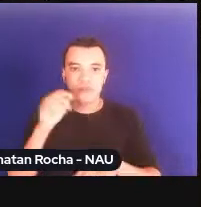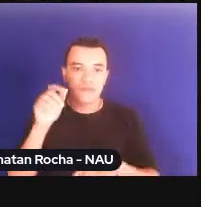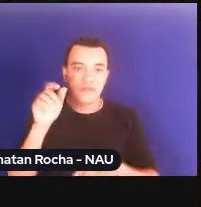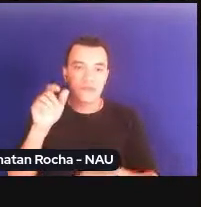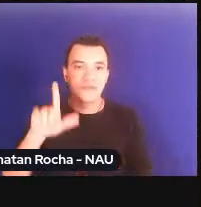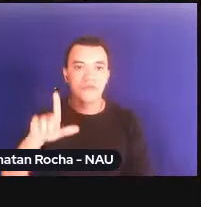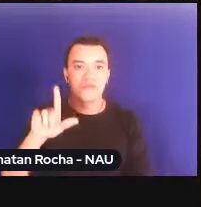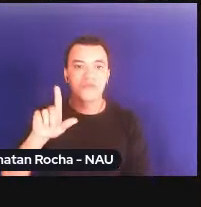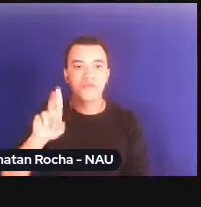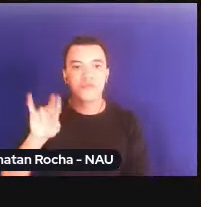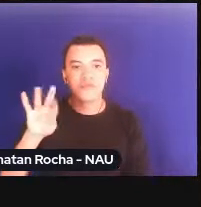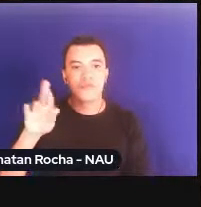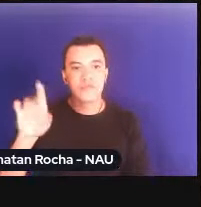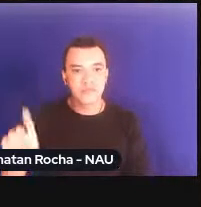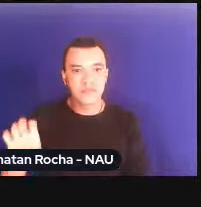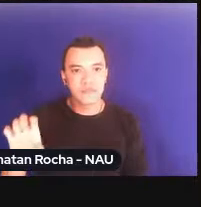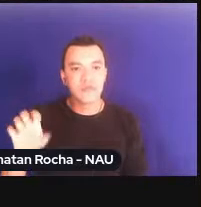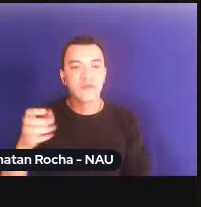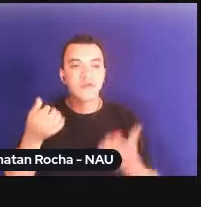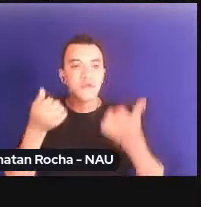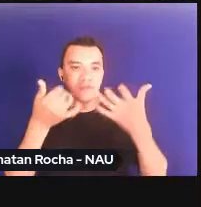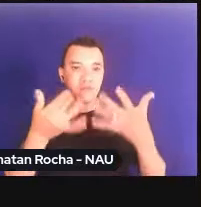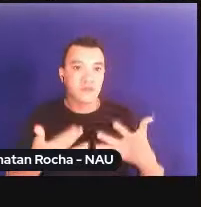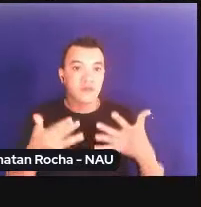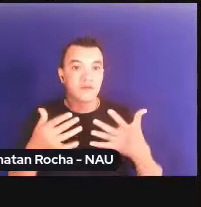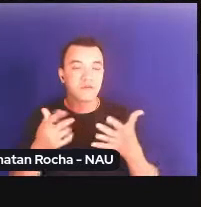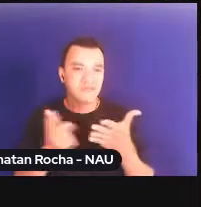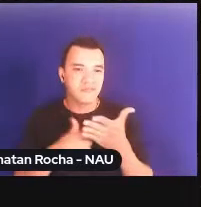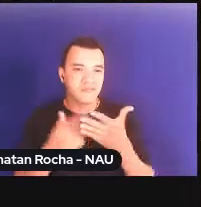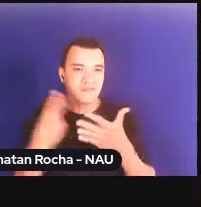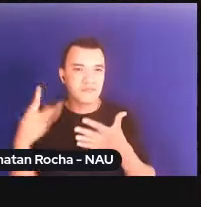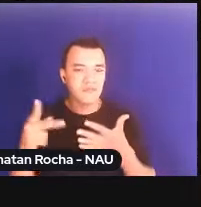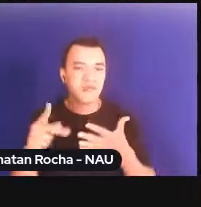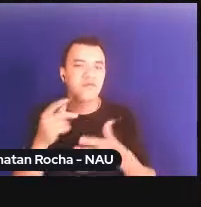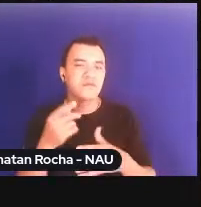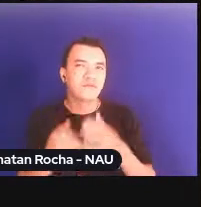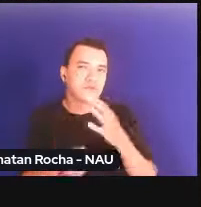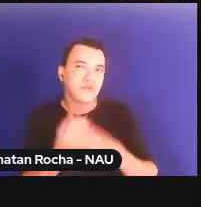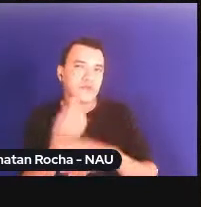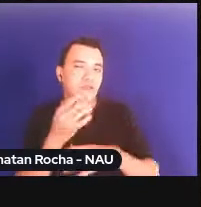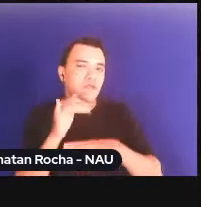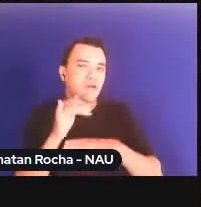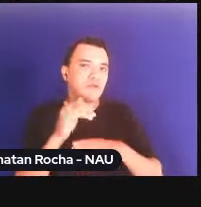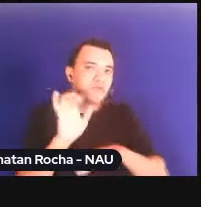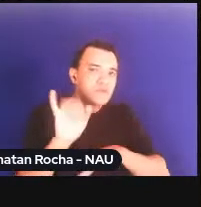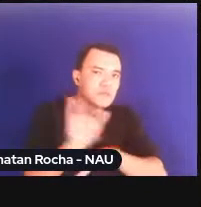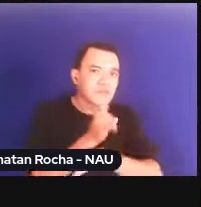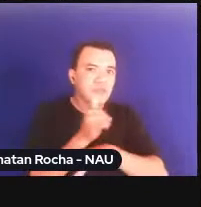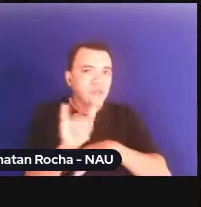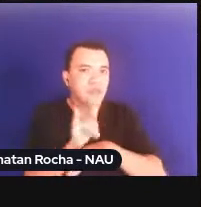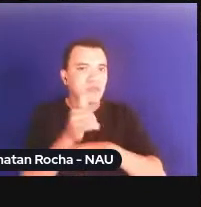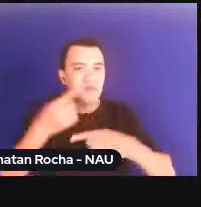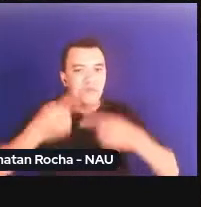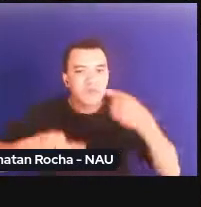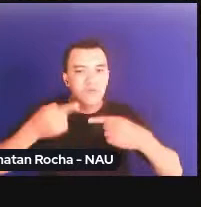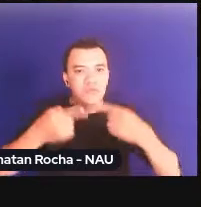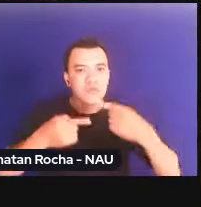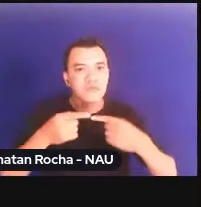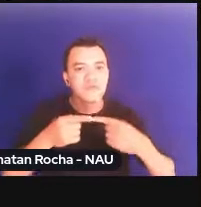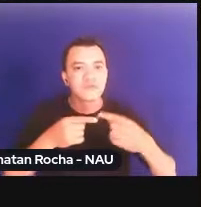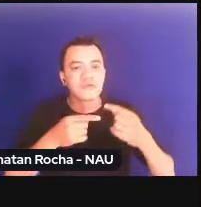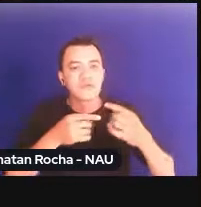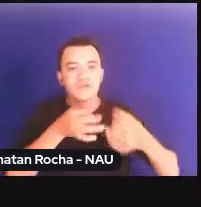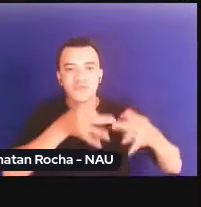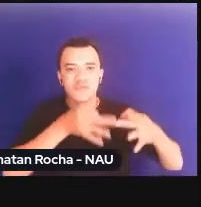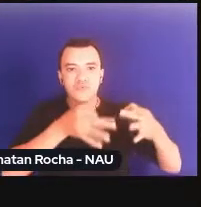isso à tona, que seria uma tentativa, uma estratégia política e jurídica do âmbito internacional de atenuar